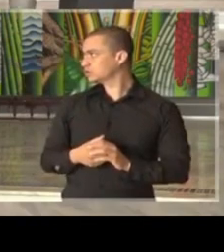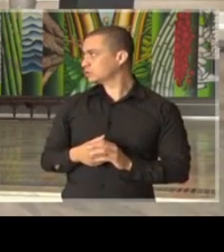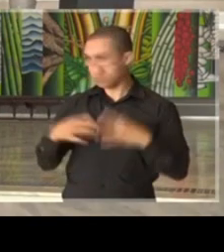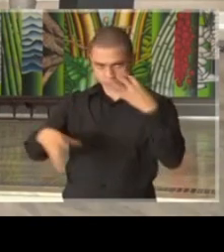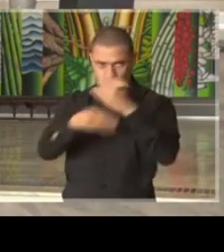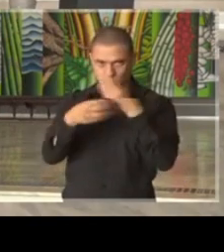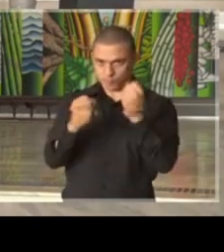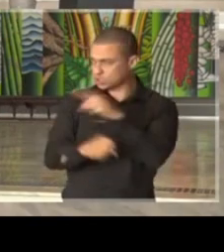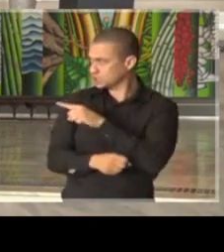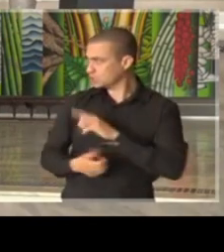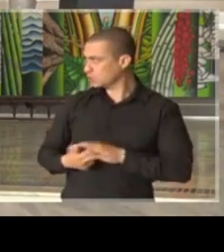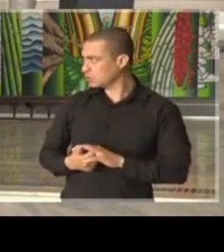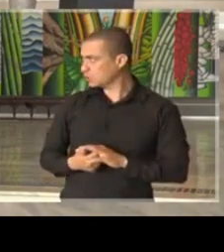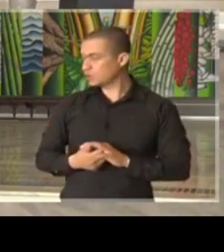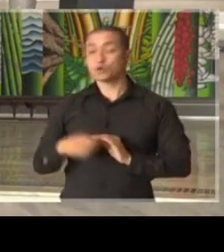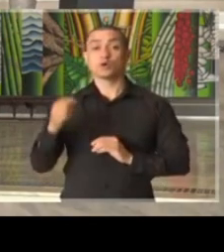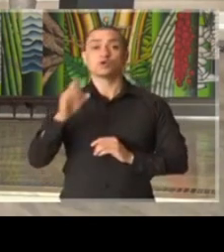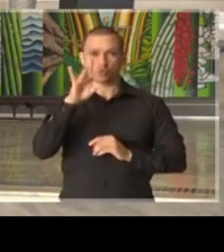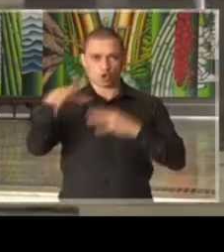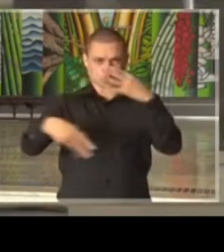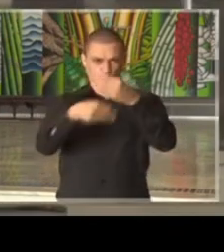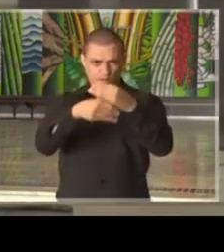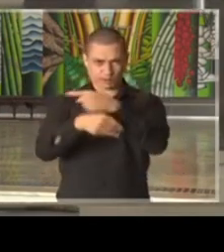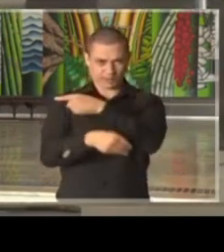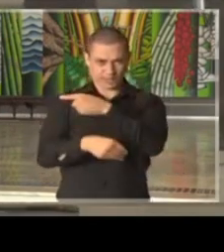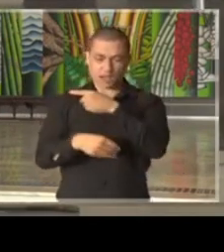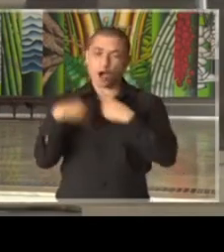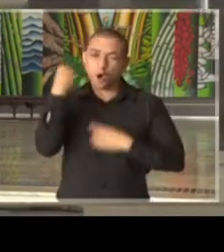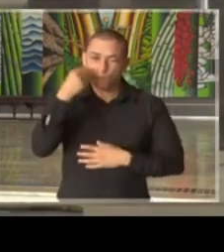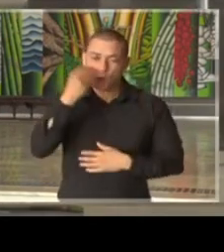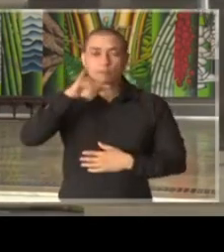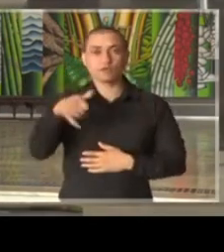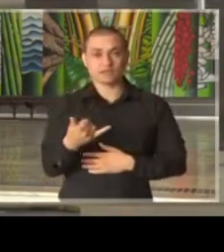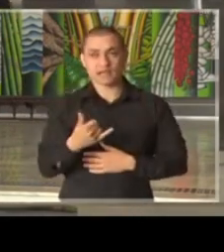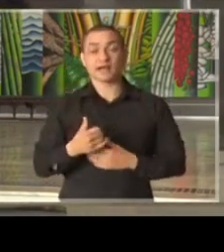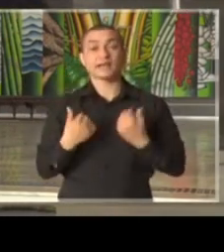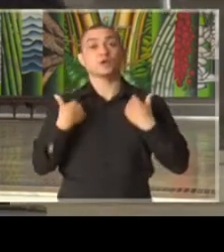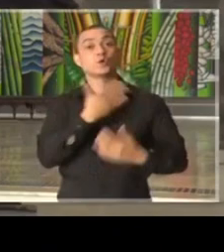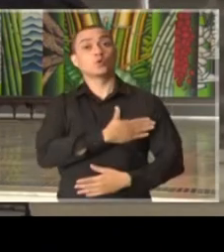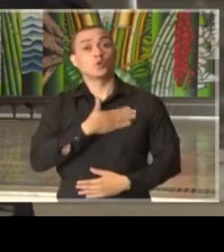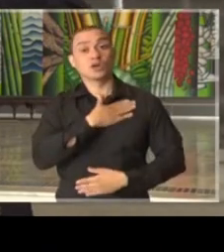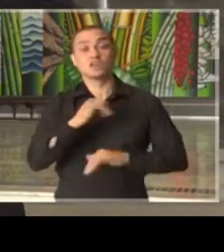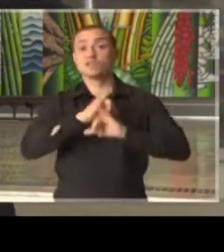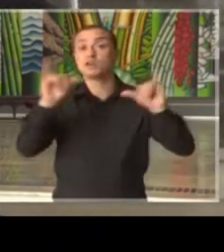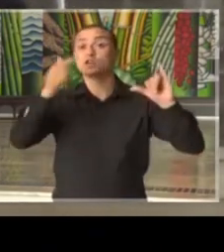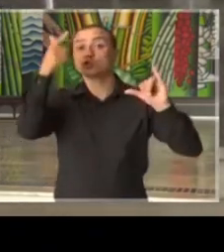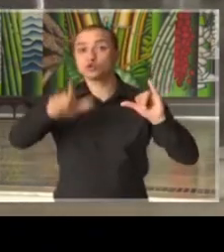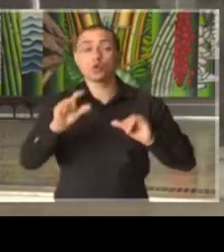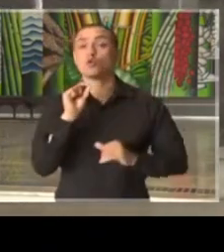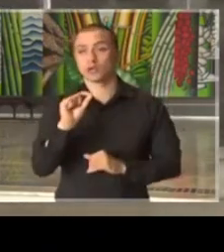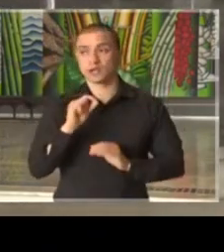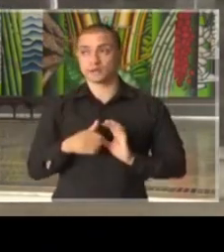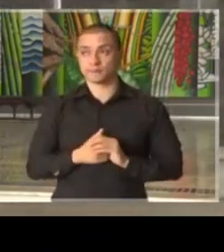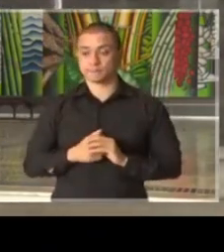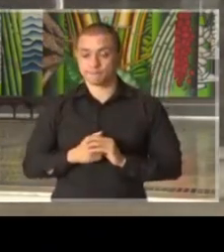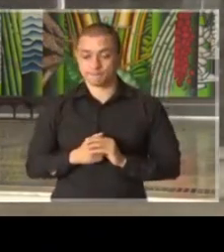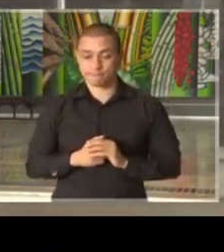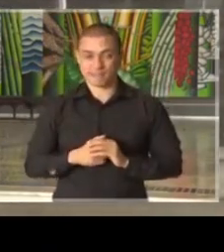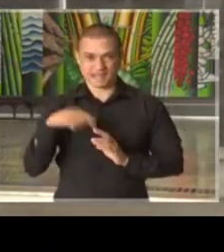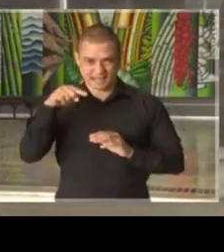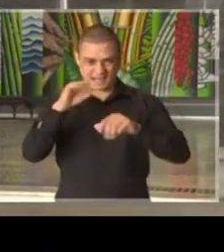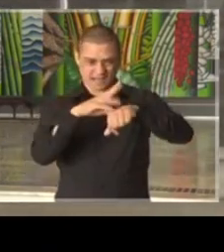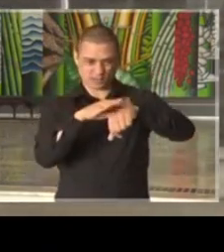Pode, claro. Só para aproveitar a oportunidade, gostaria de reforçar um pouco o seguinte. A